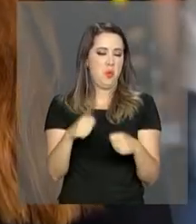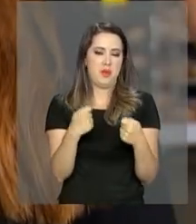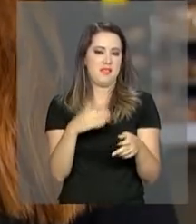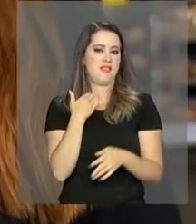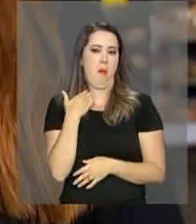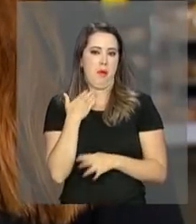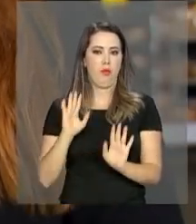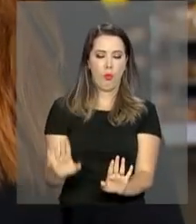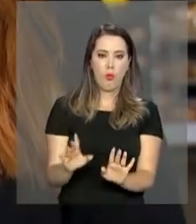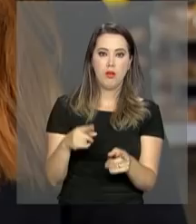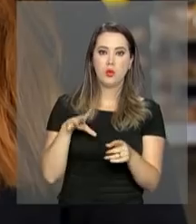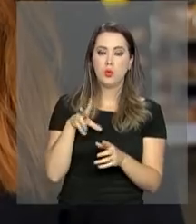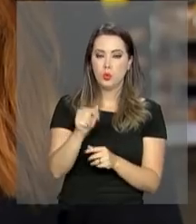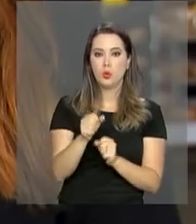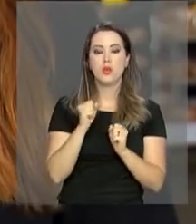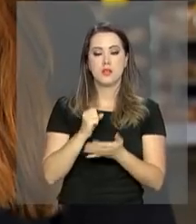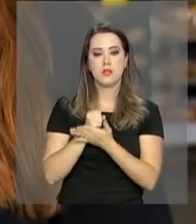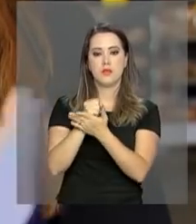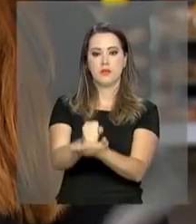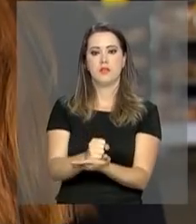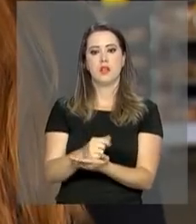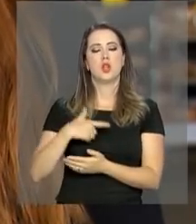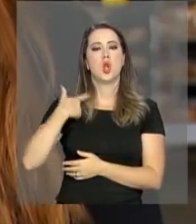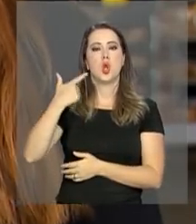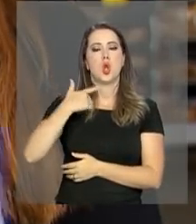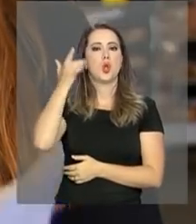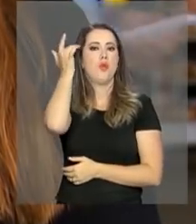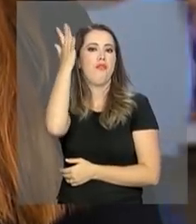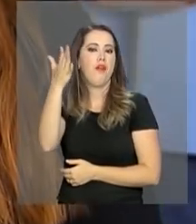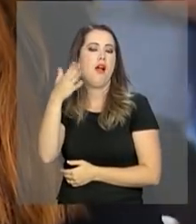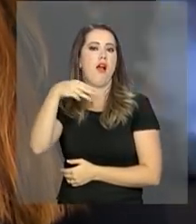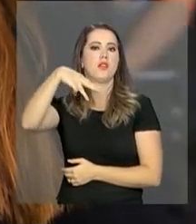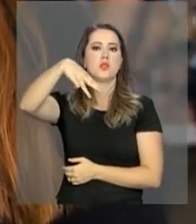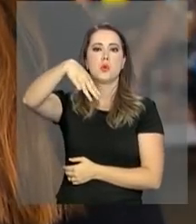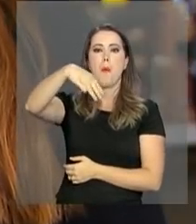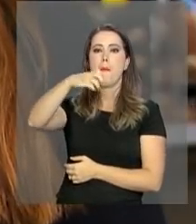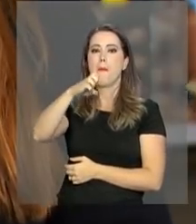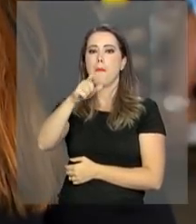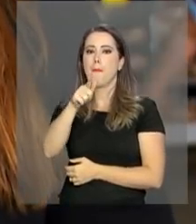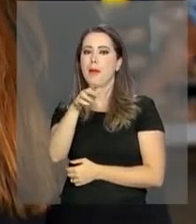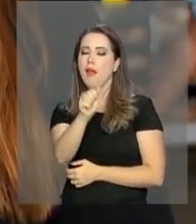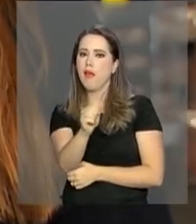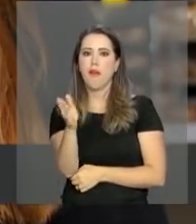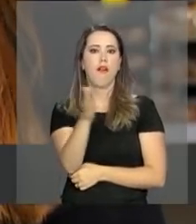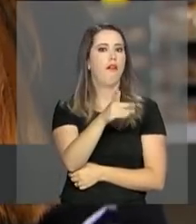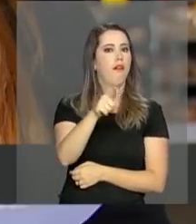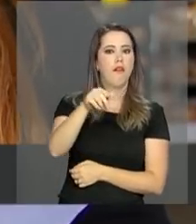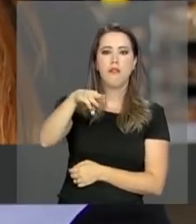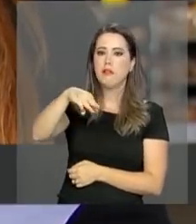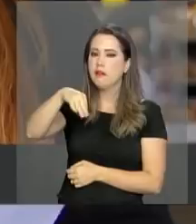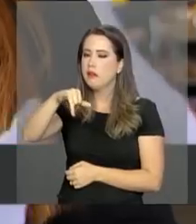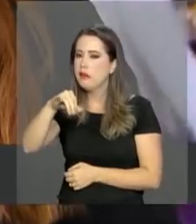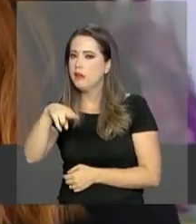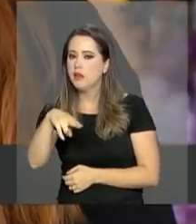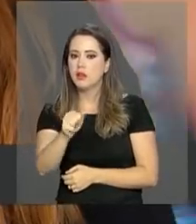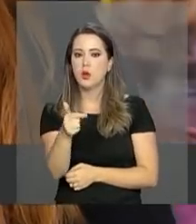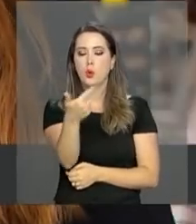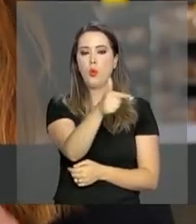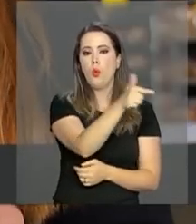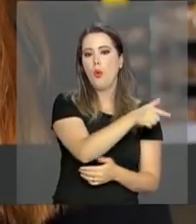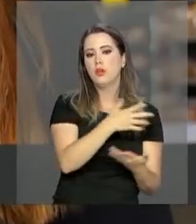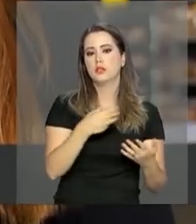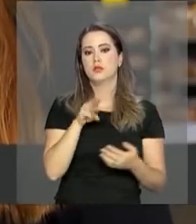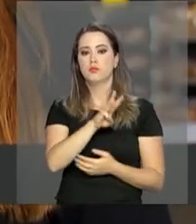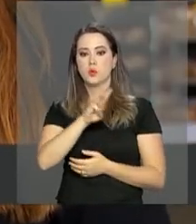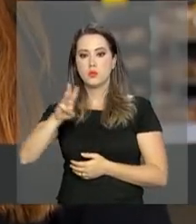Todas as modalidades vão estar disponíveis, como a Loto Fácil, a Mega Sena, a Quina, entre outras. Esse portal